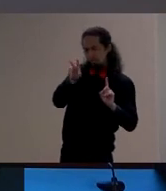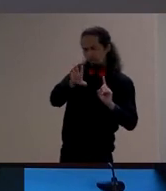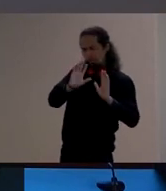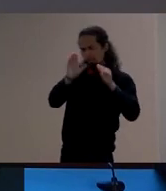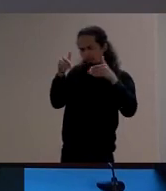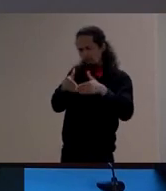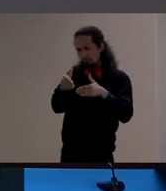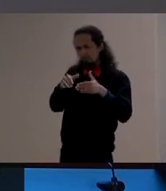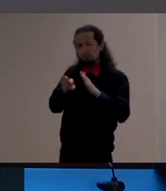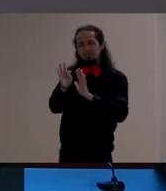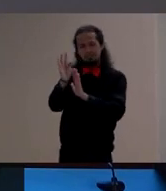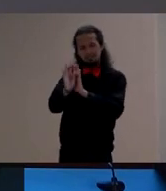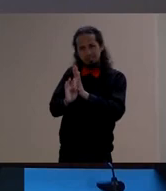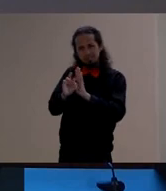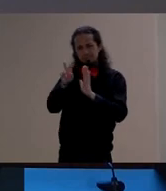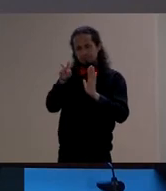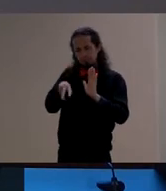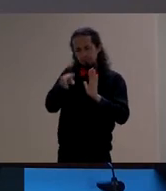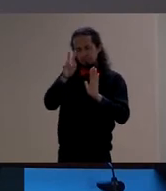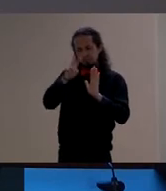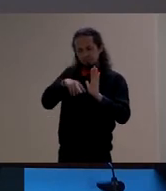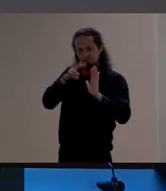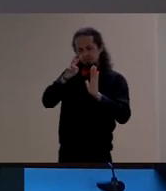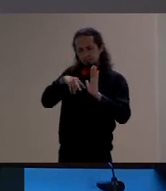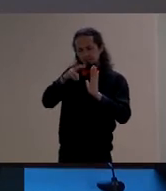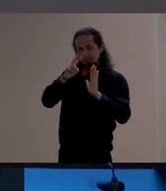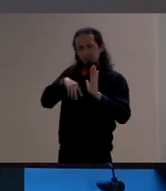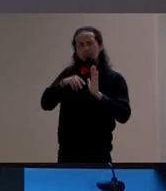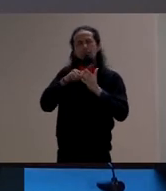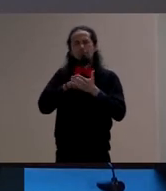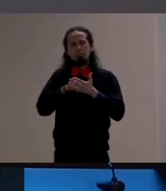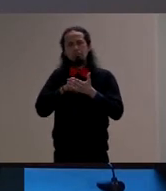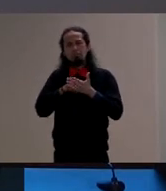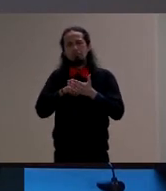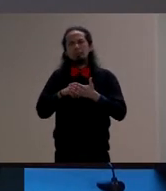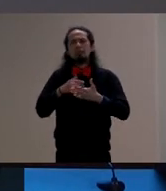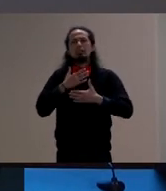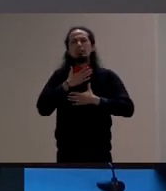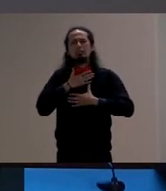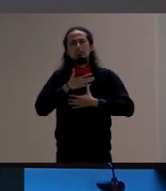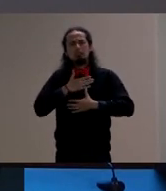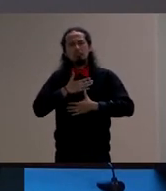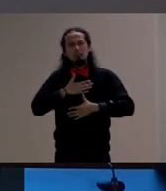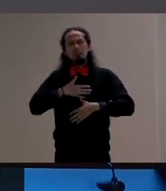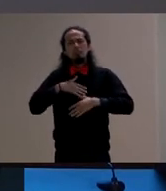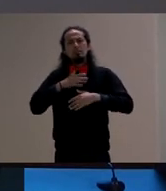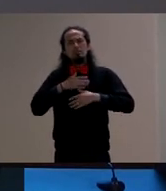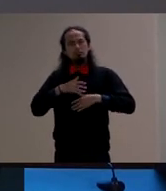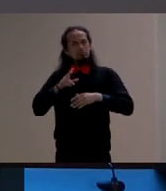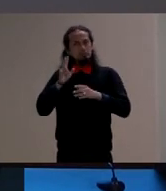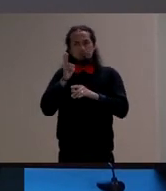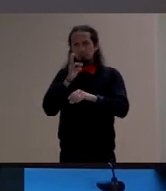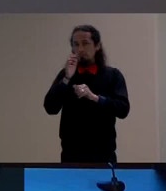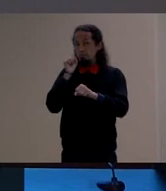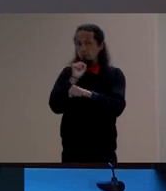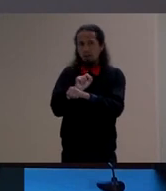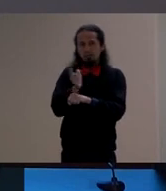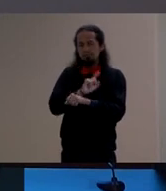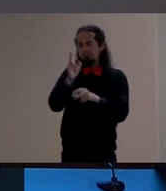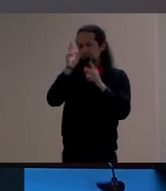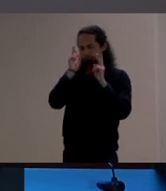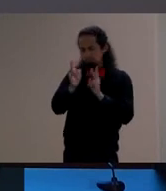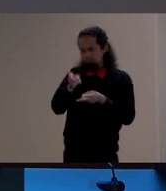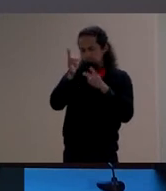a qual suave e secretamente densa e ininterruptamente envolveu como